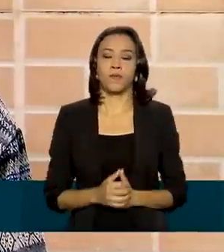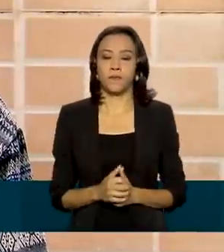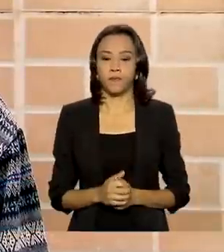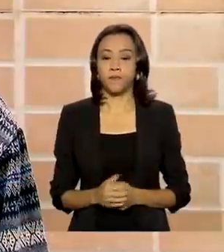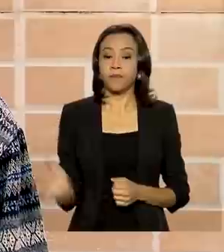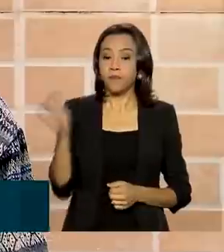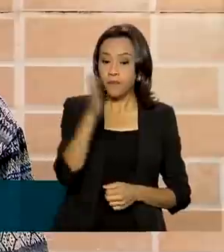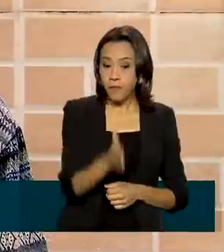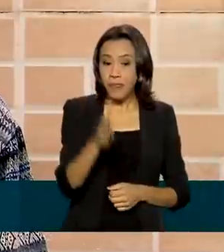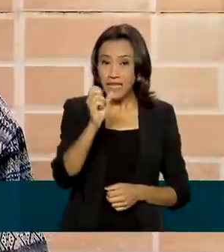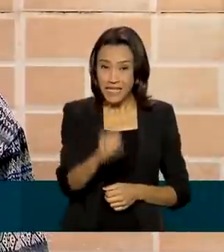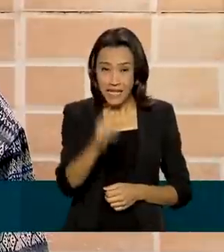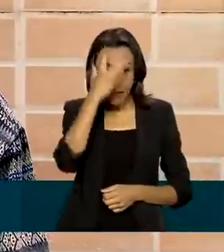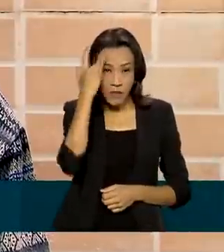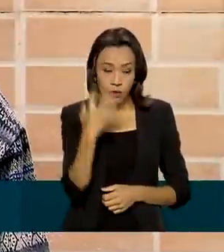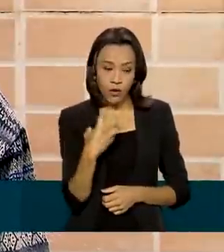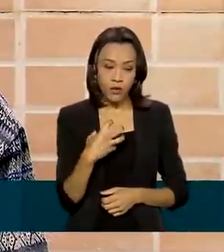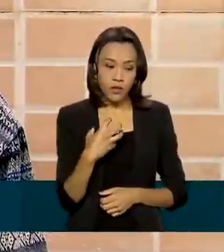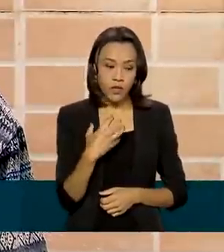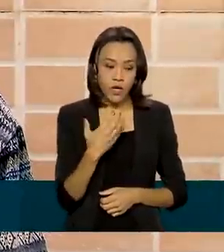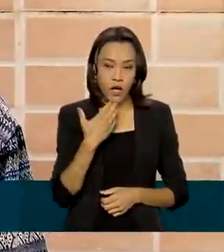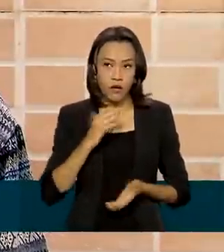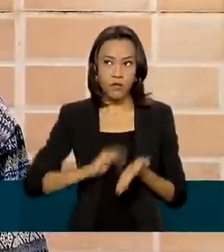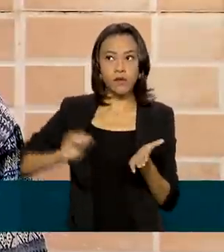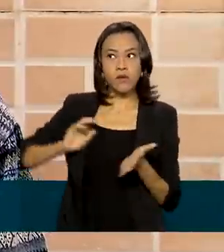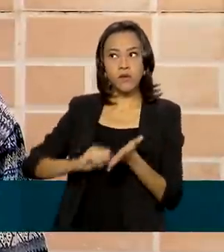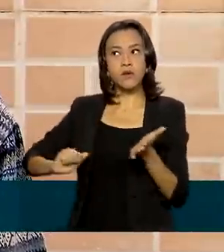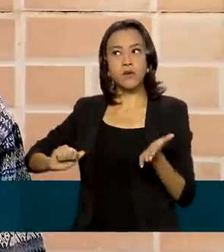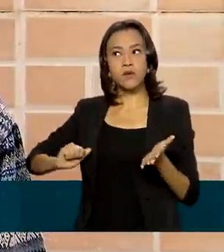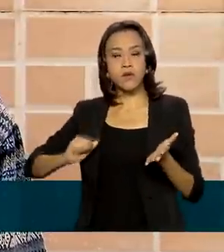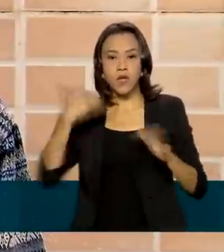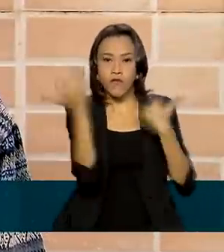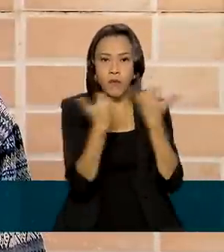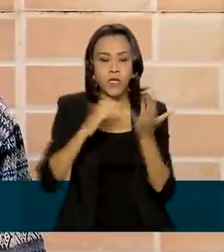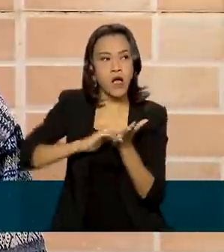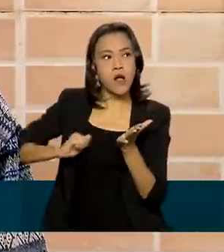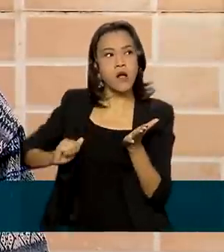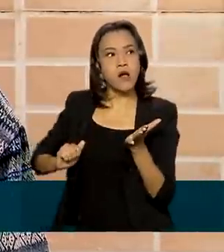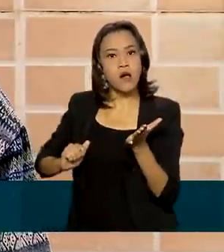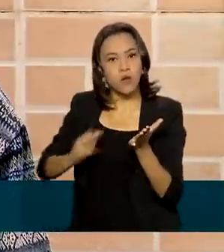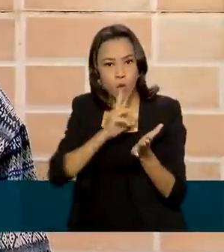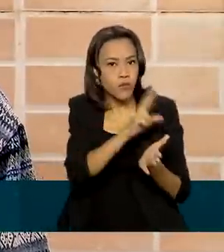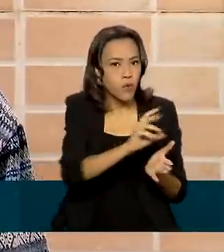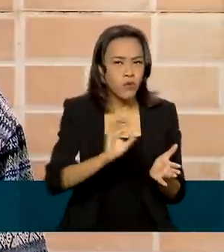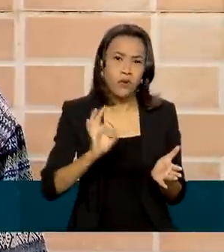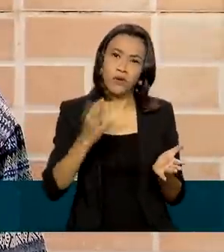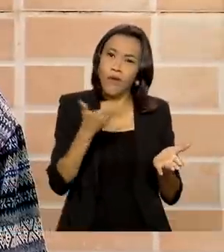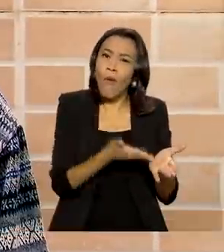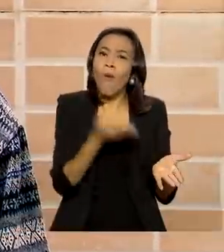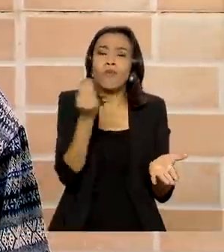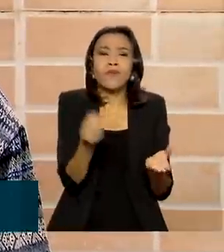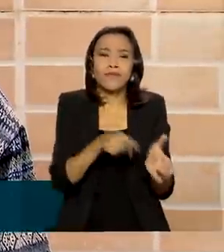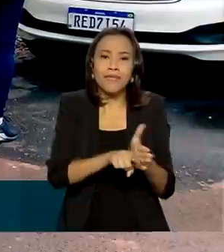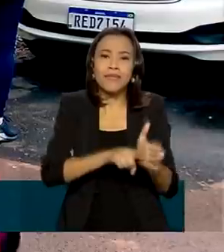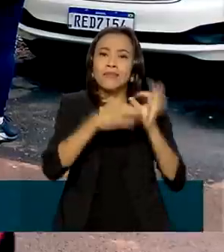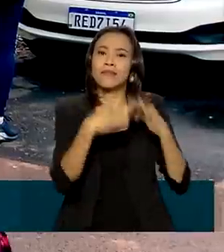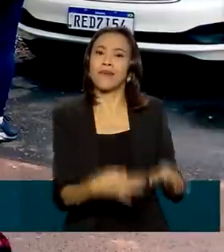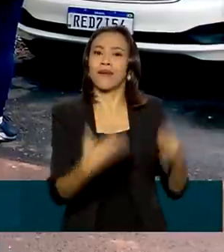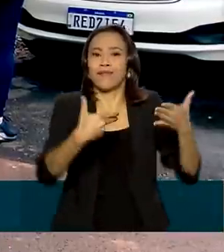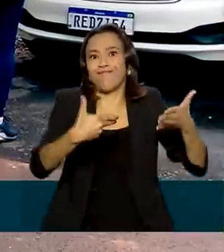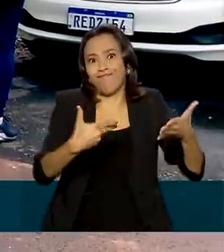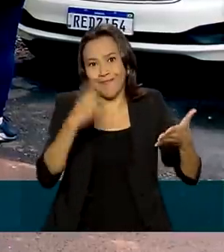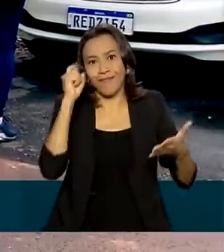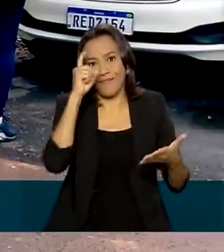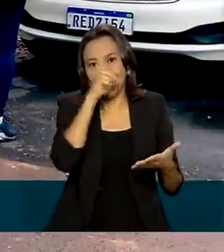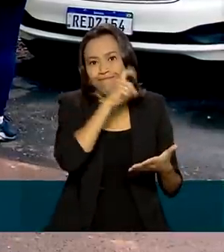pessoa nega informações e não responde direito, aí lógico que você não vai ter uma pesquisa correta. A